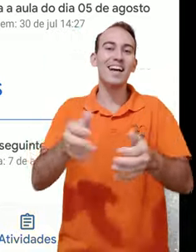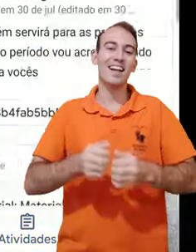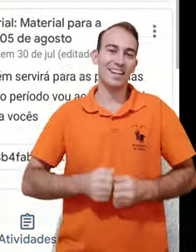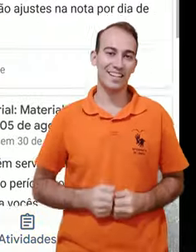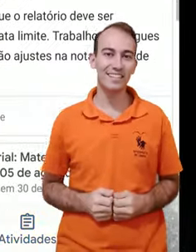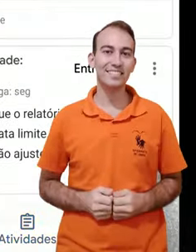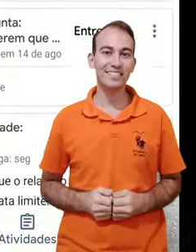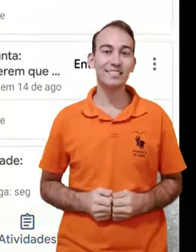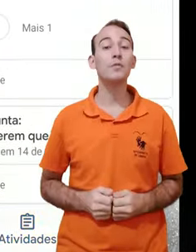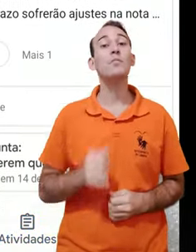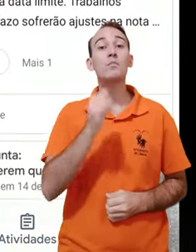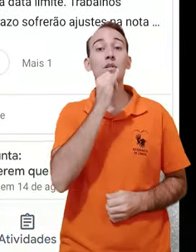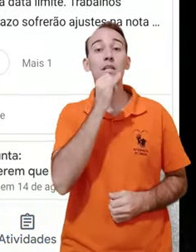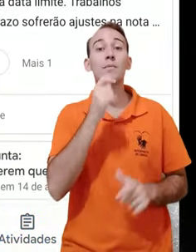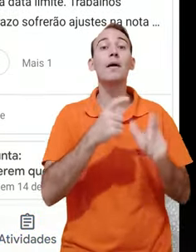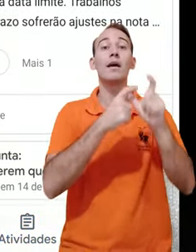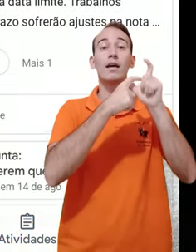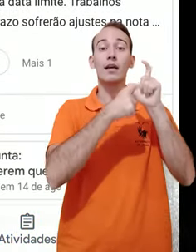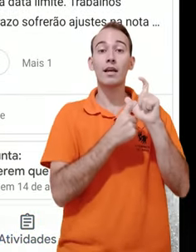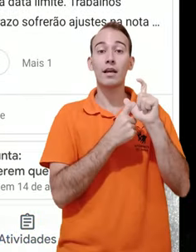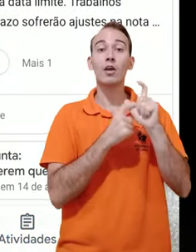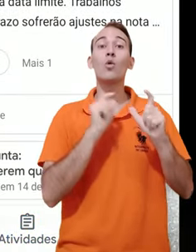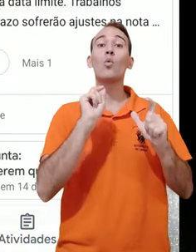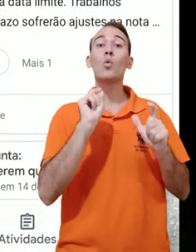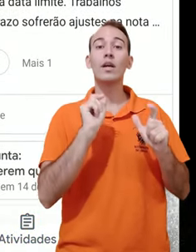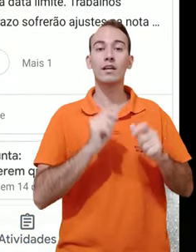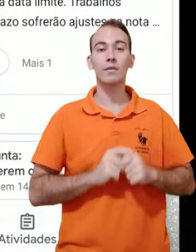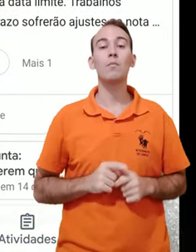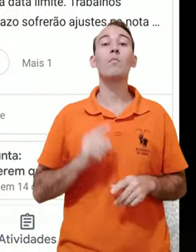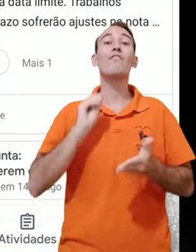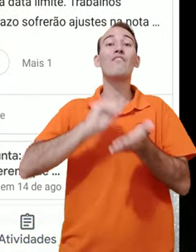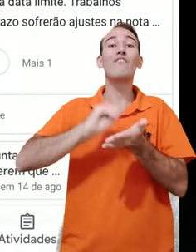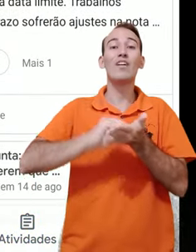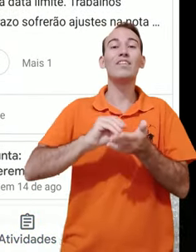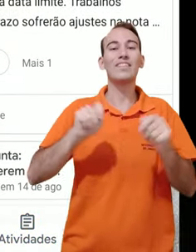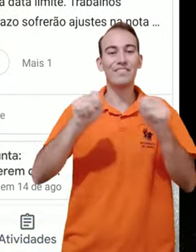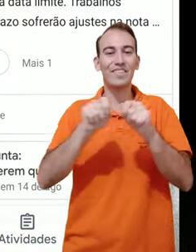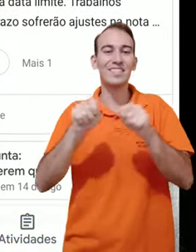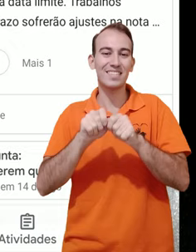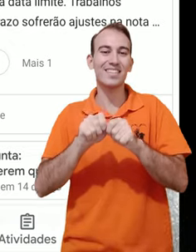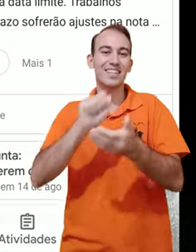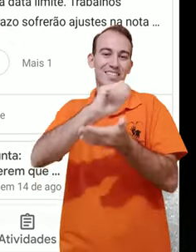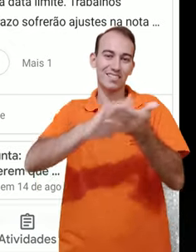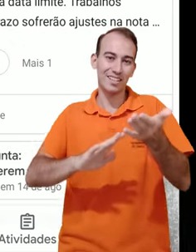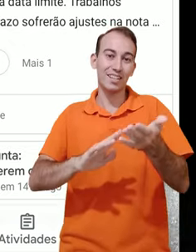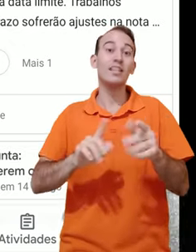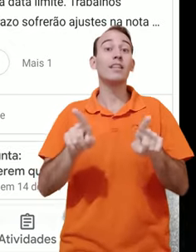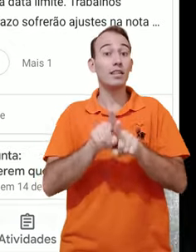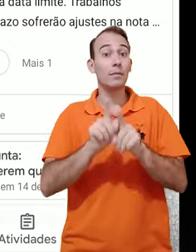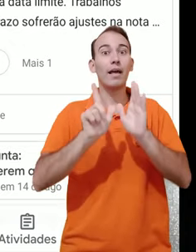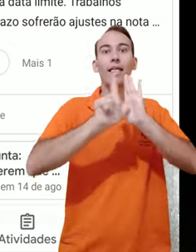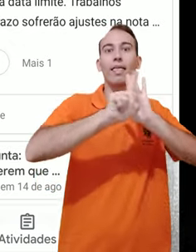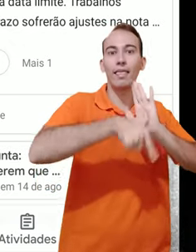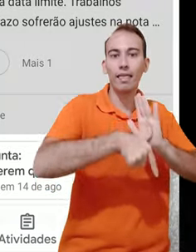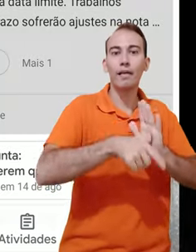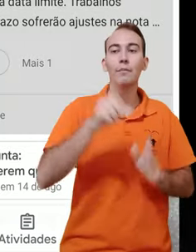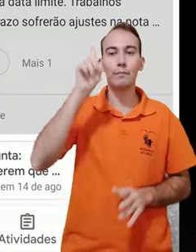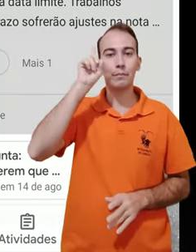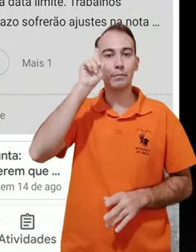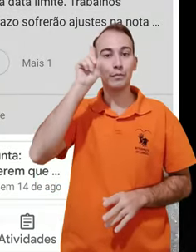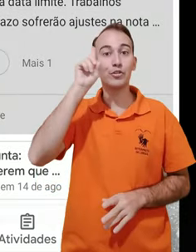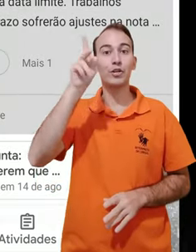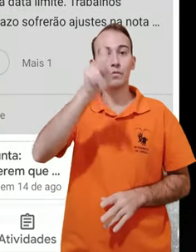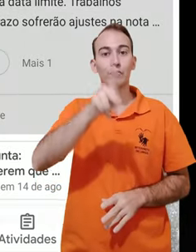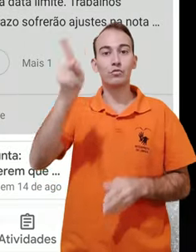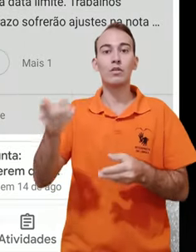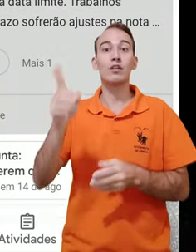cinza. Uma atividade pendente é uma atividade que não foi realizada e que está atrasada, ou seja, passou da data de entrega estipulada